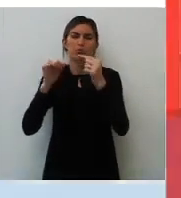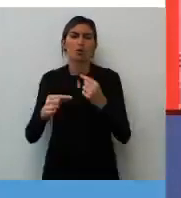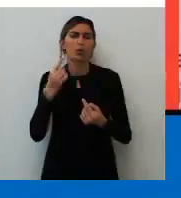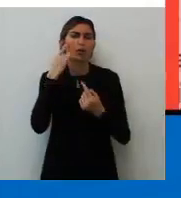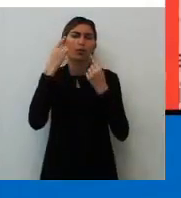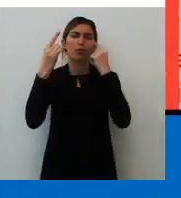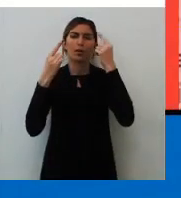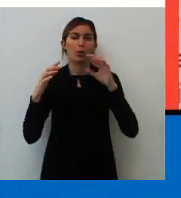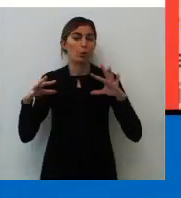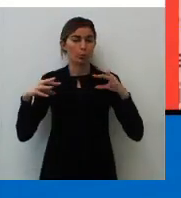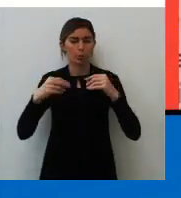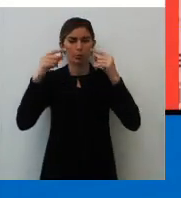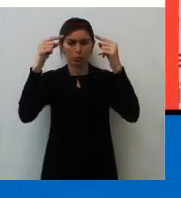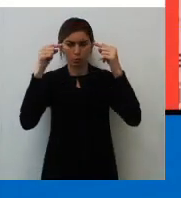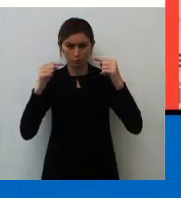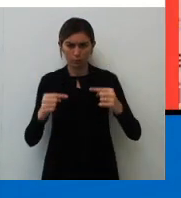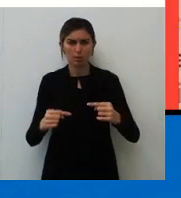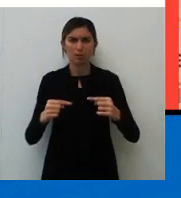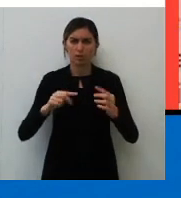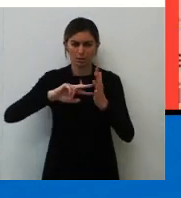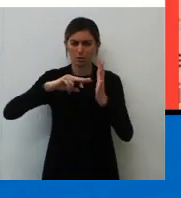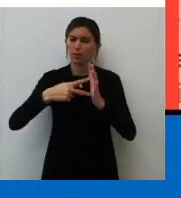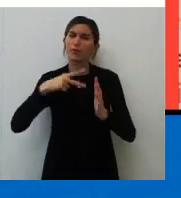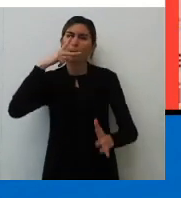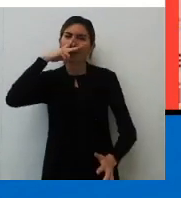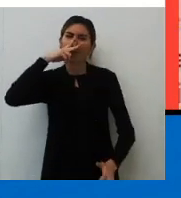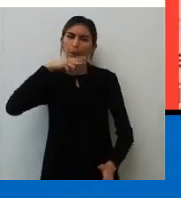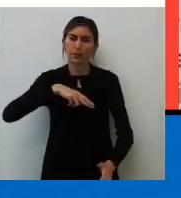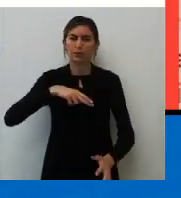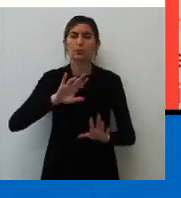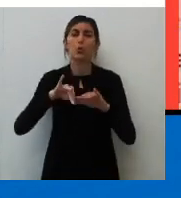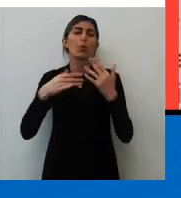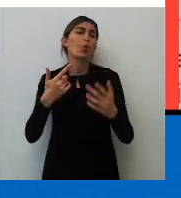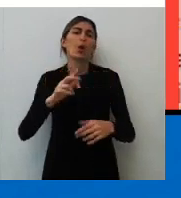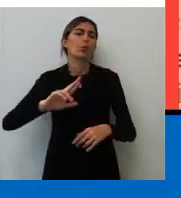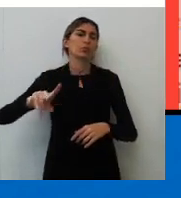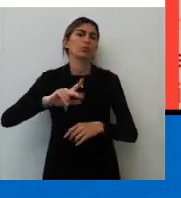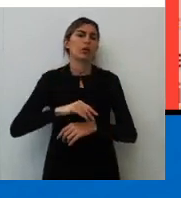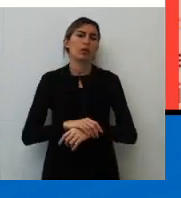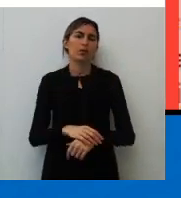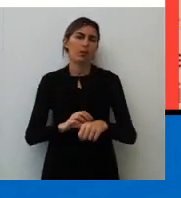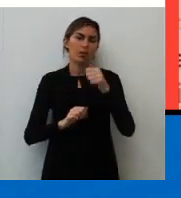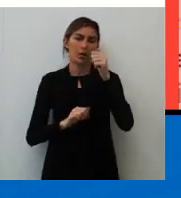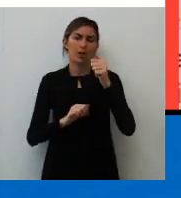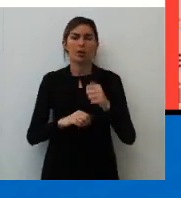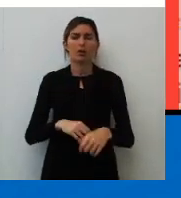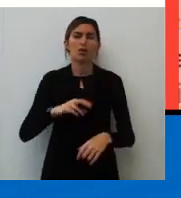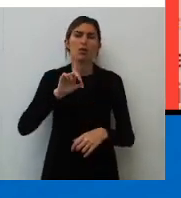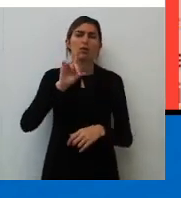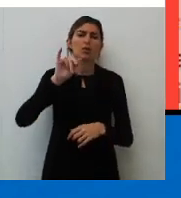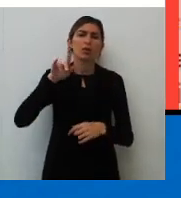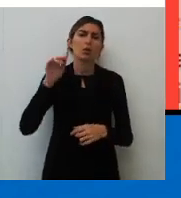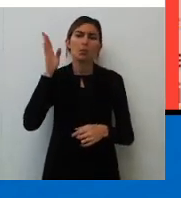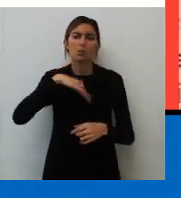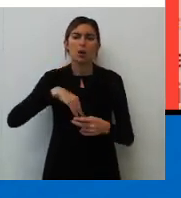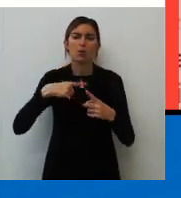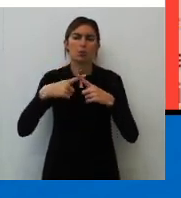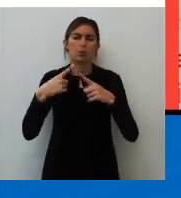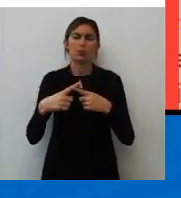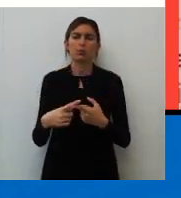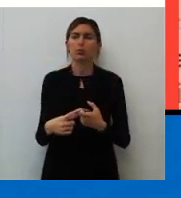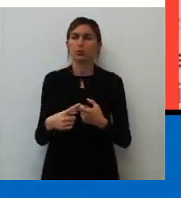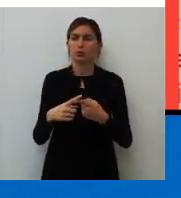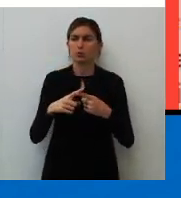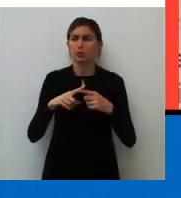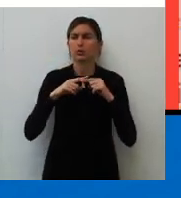Ou seja, em todas elas o sentido é o mesmo. Em qual não é? Letra A. E digo mal, pois que